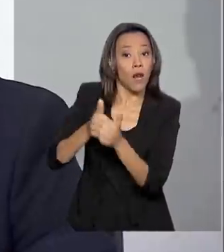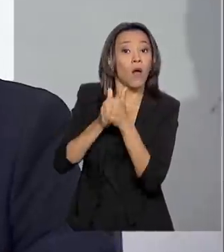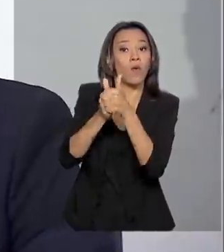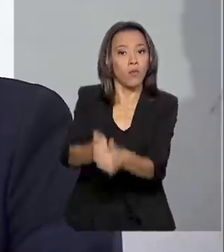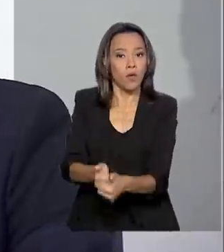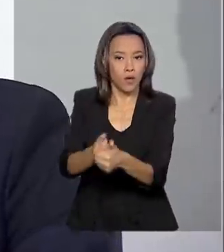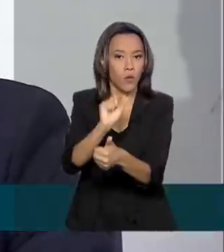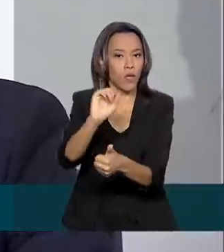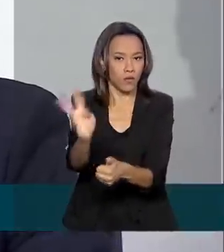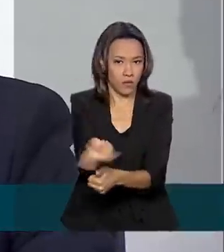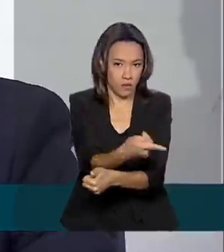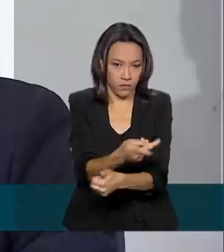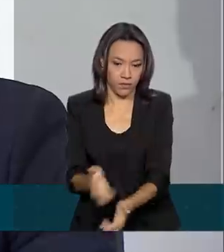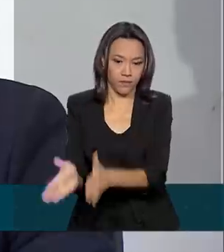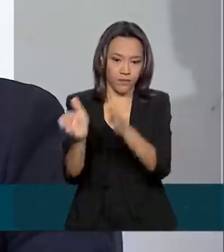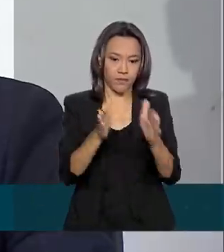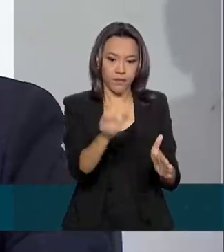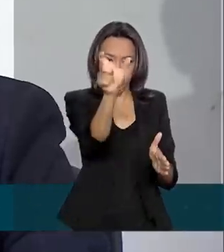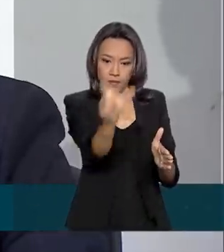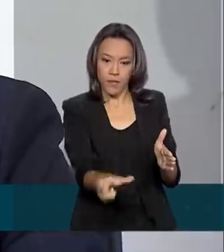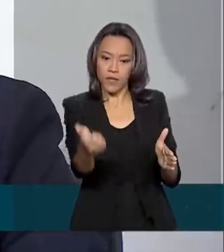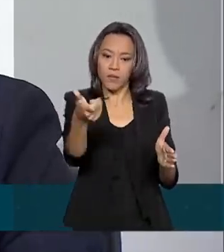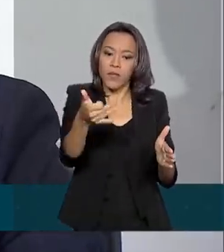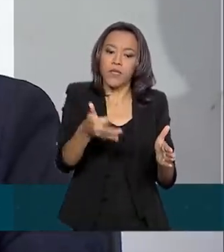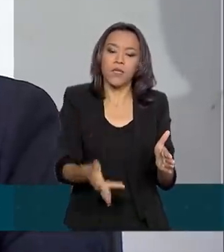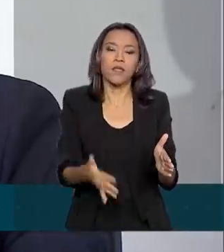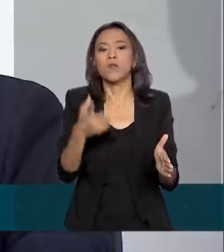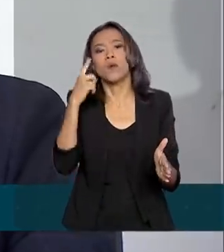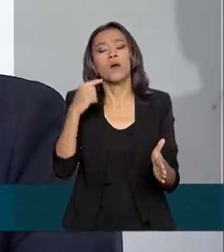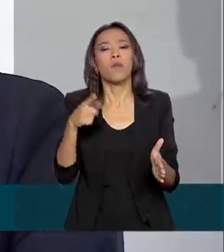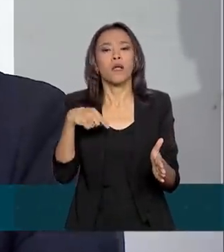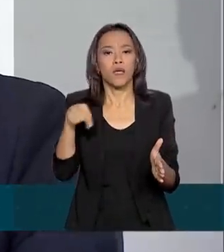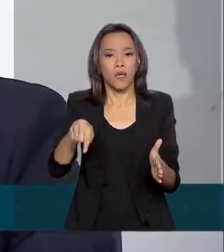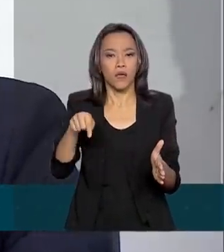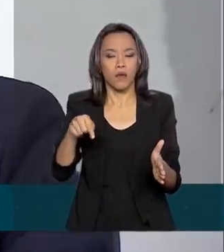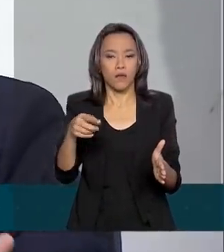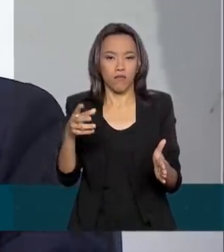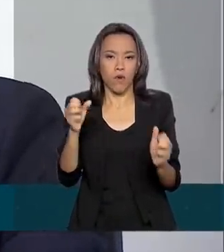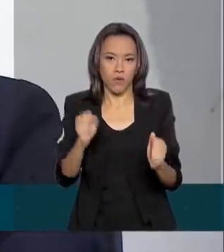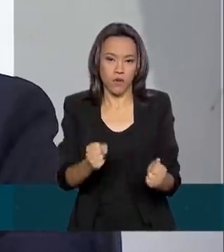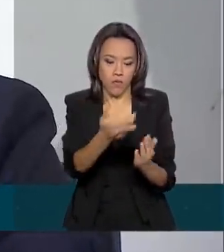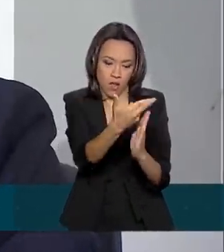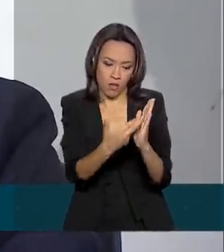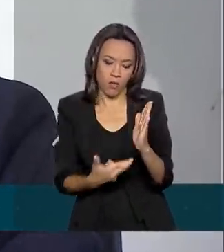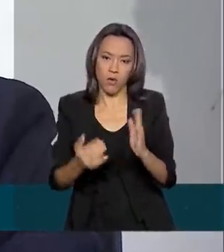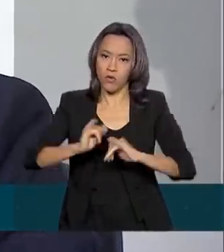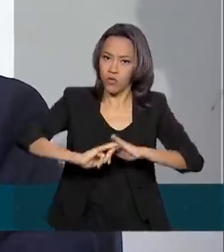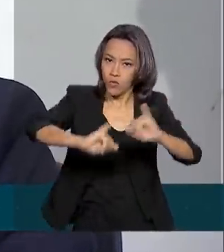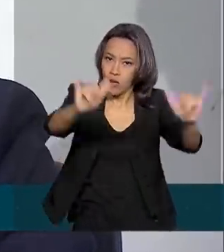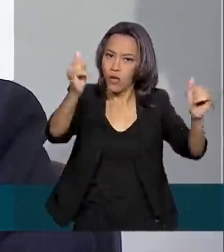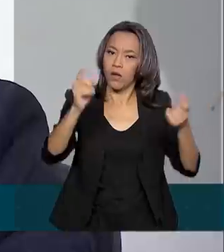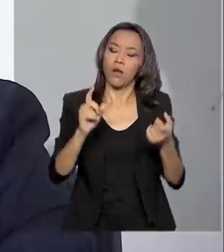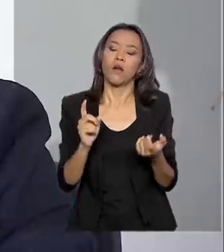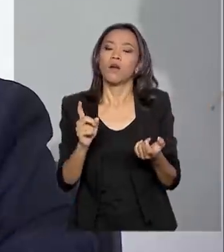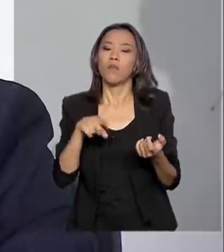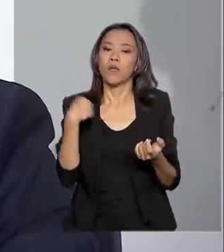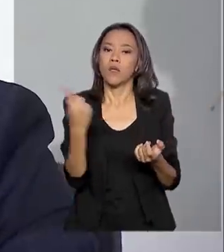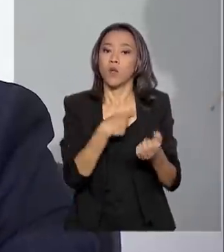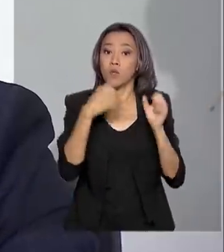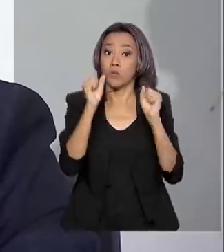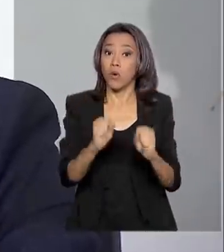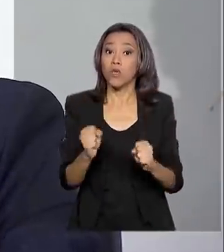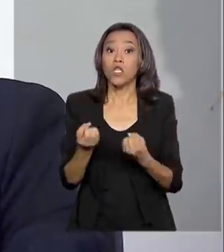Para que a gente possa, então, estar emitindo boletins, talvez diários, para que a gente possa